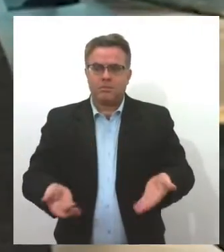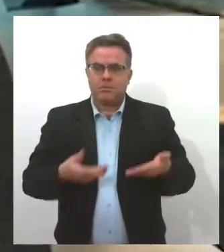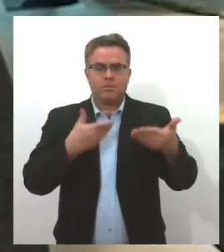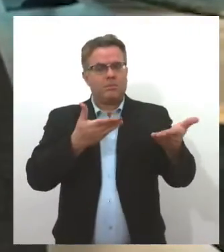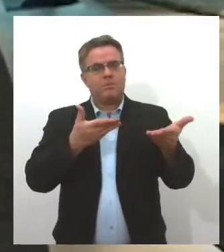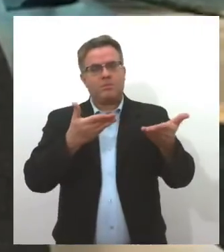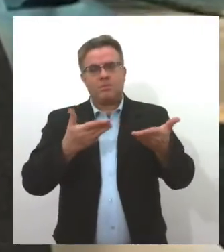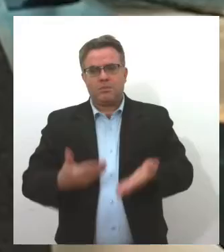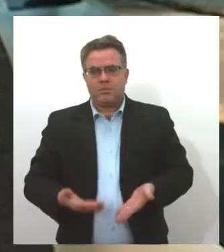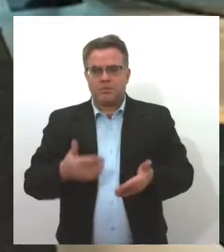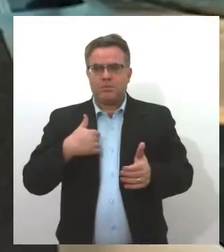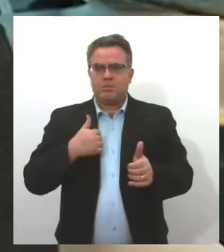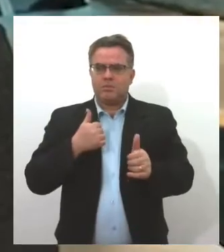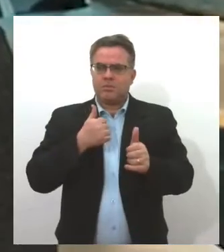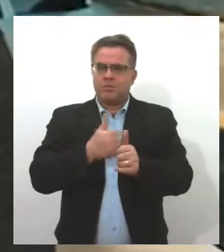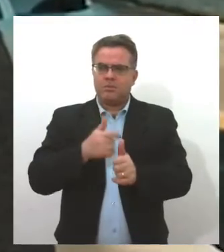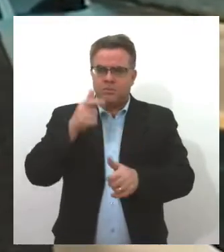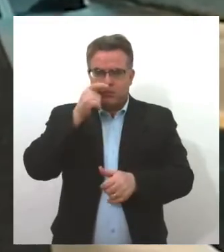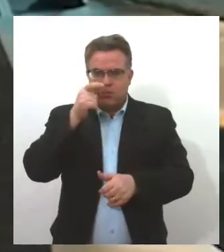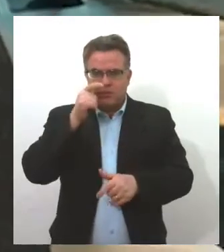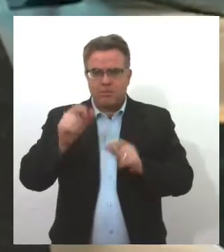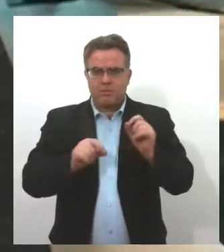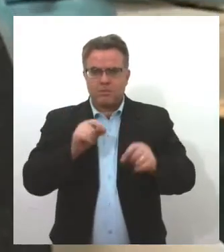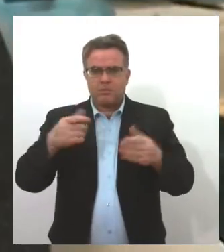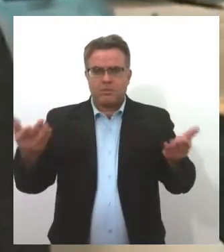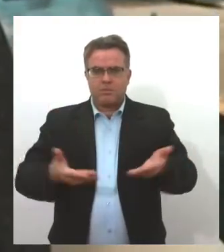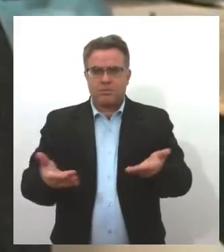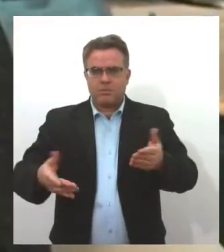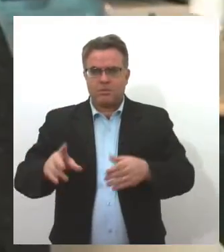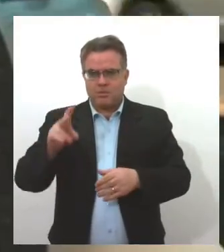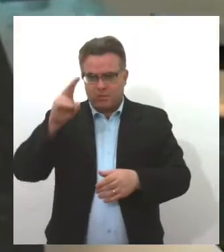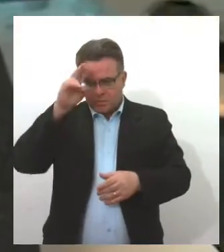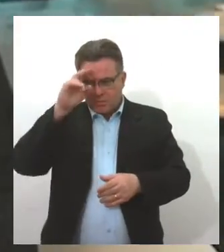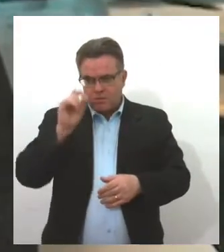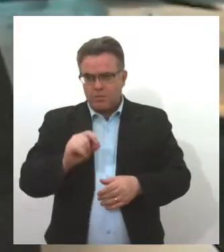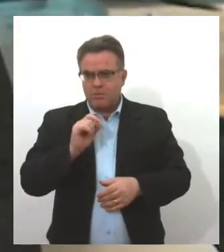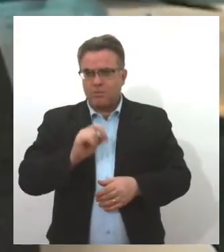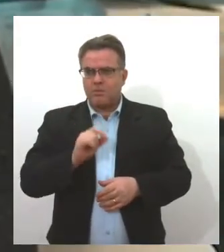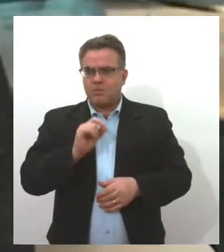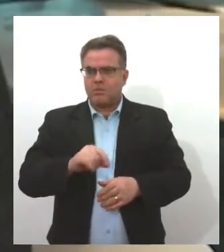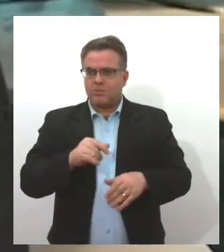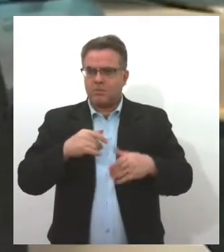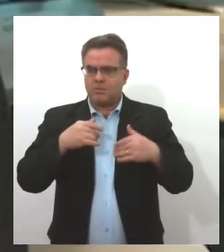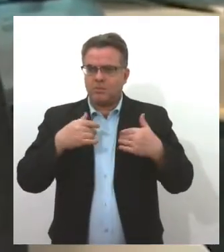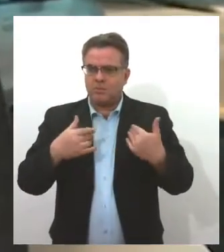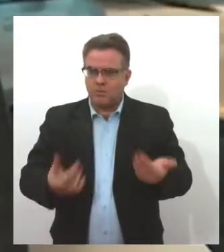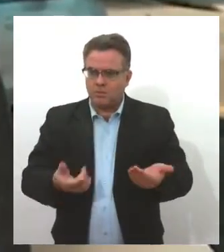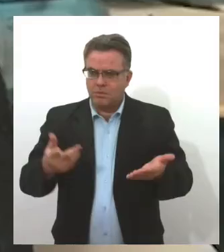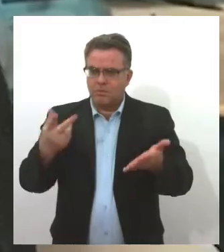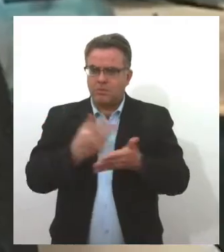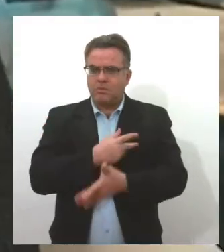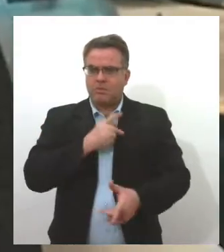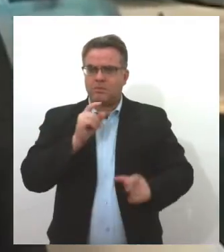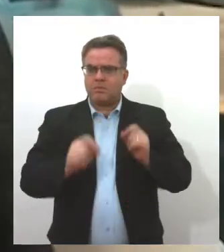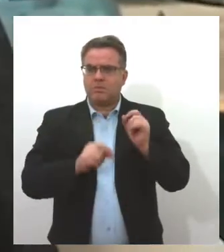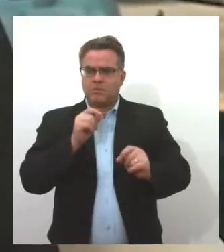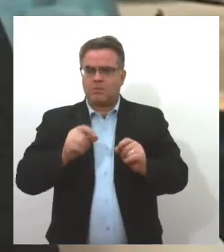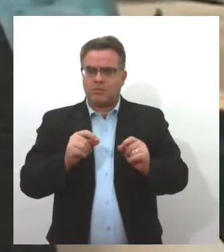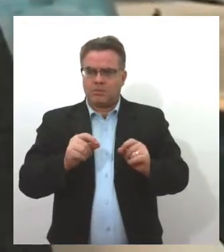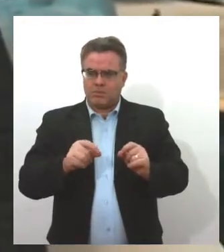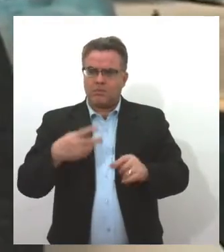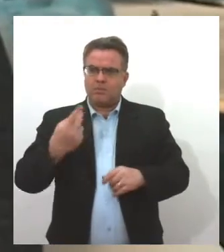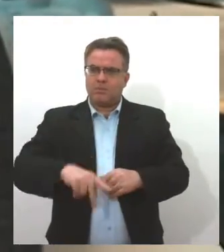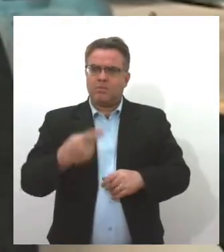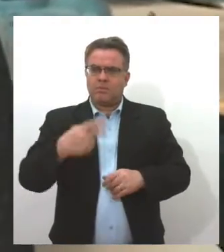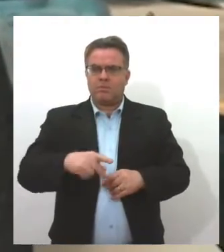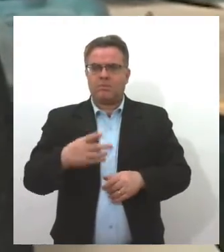para acompanhar o Além da Pauta que nesta quinta-feira vai discutir os efeitos da reformulação do ensino médio para as